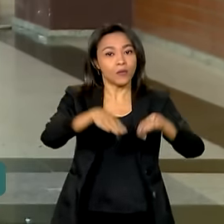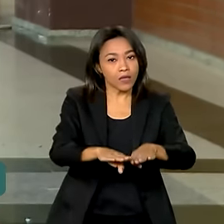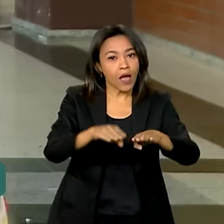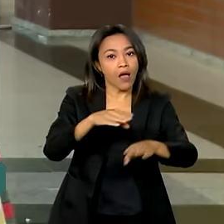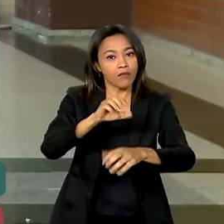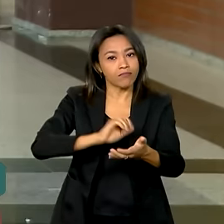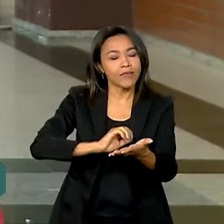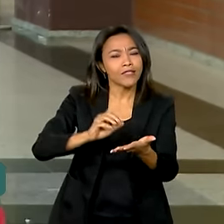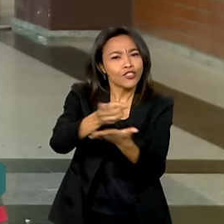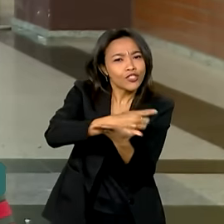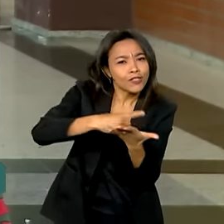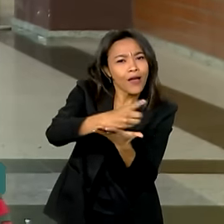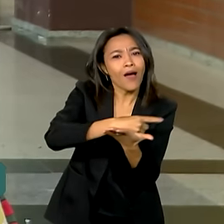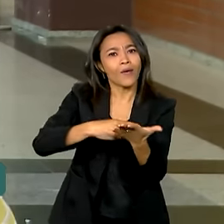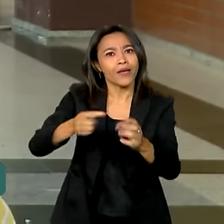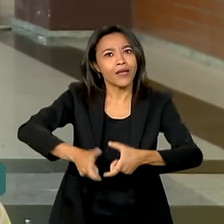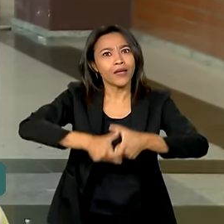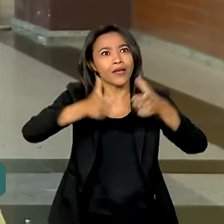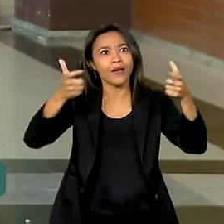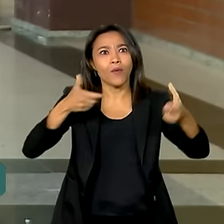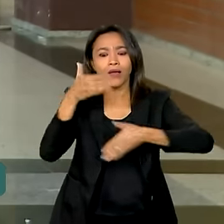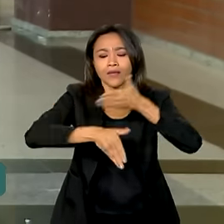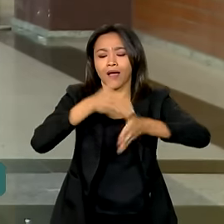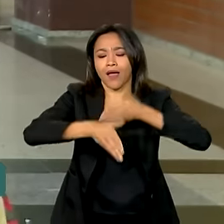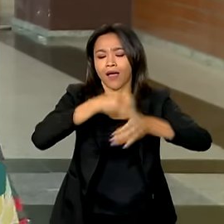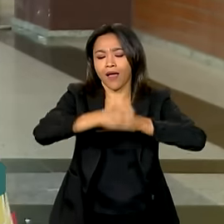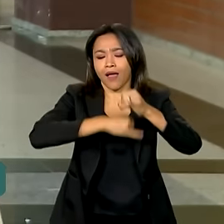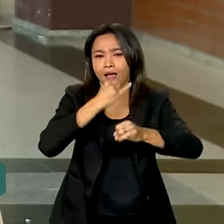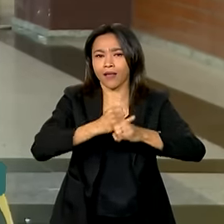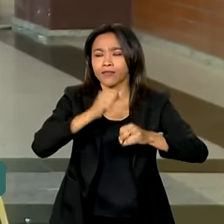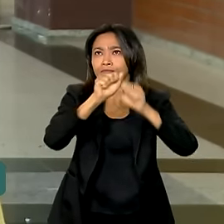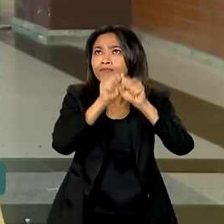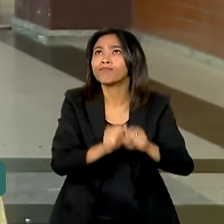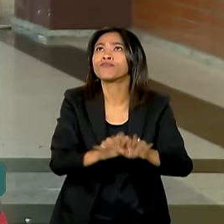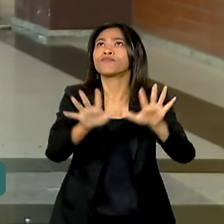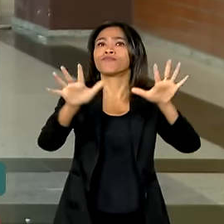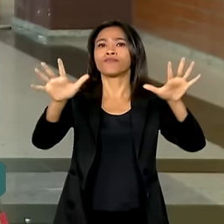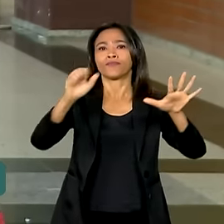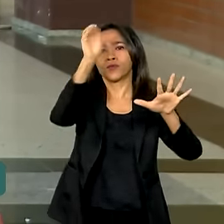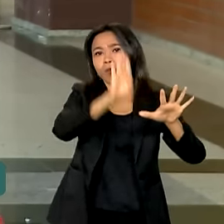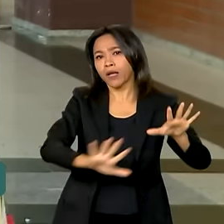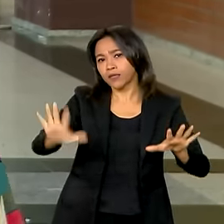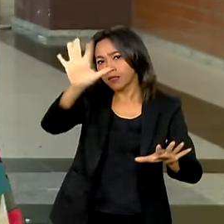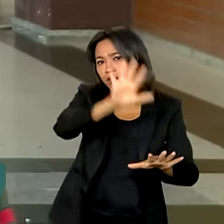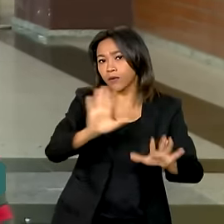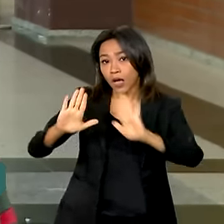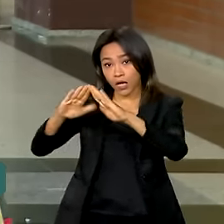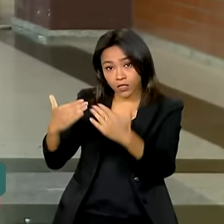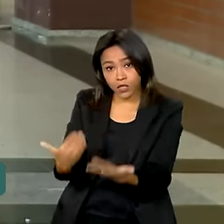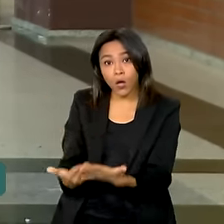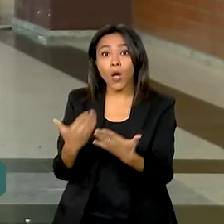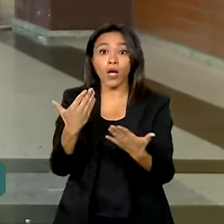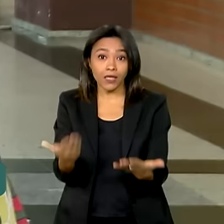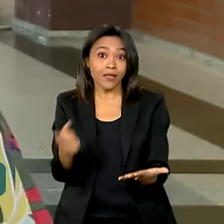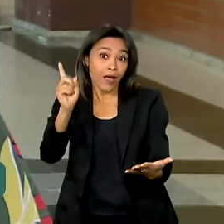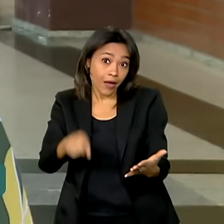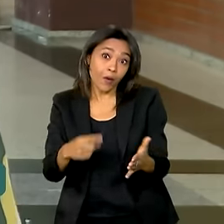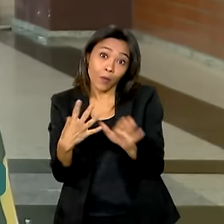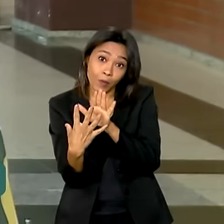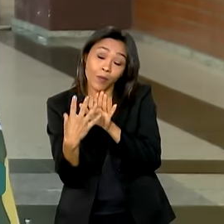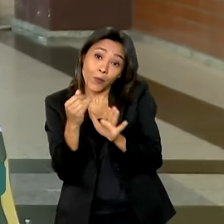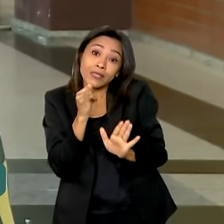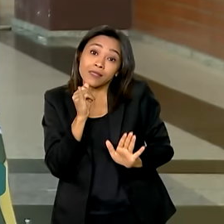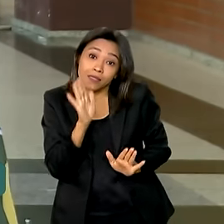ampliaram a conectividade em todo o Brasil. A estratégia das escolas conectadas é um exemplo. Com